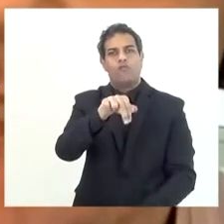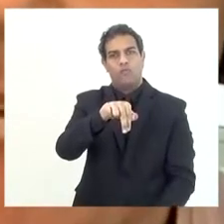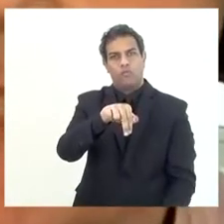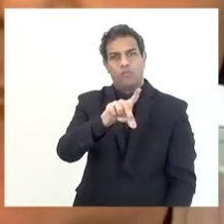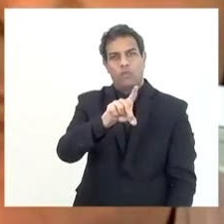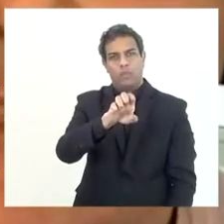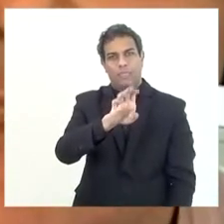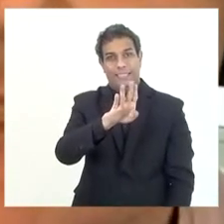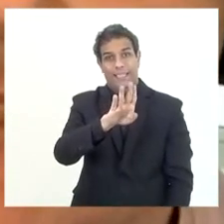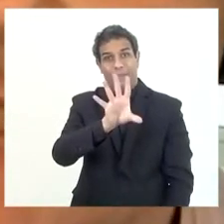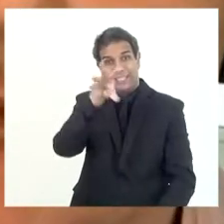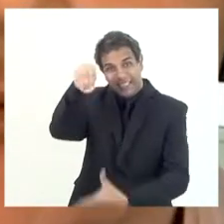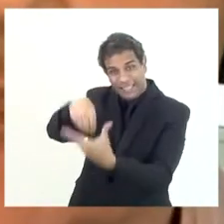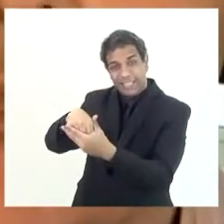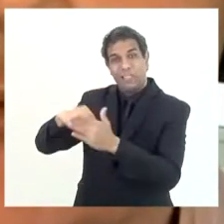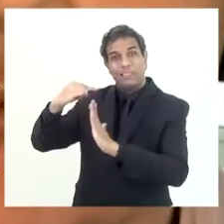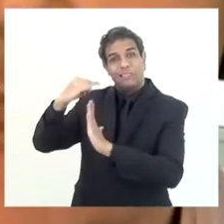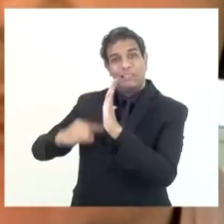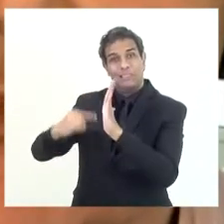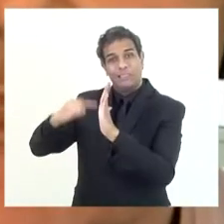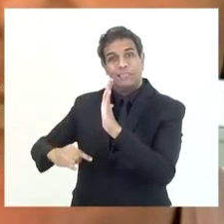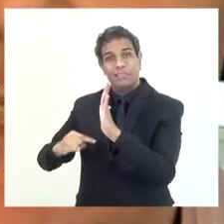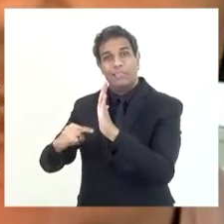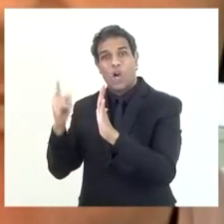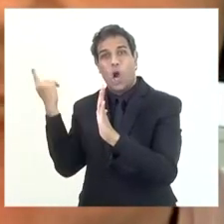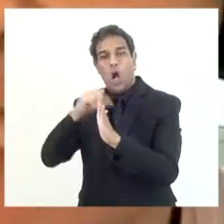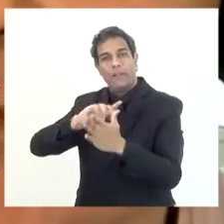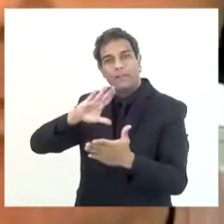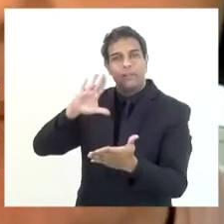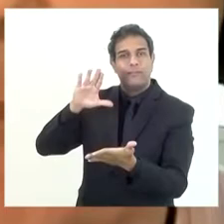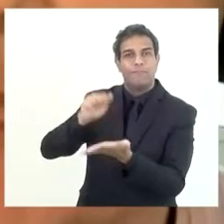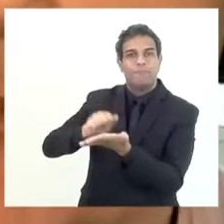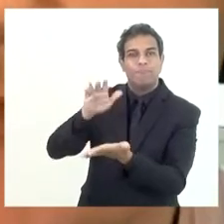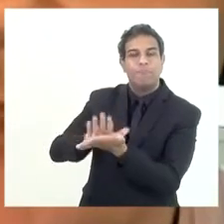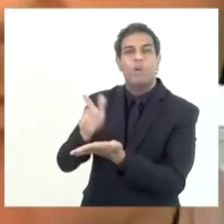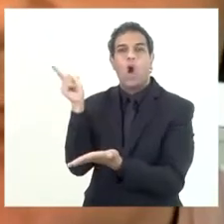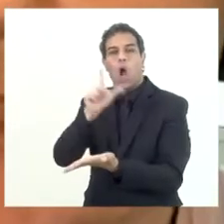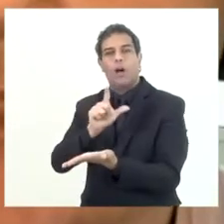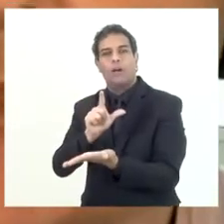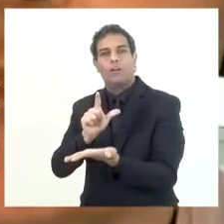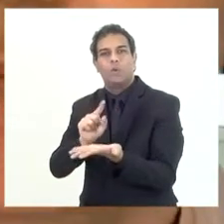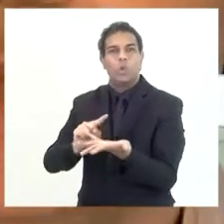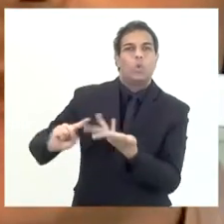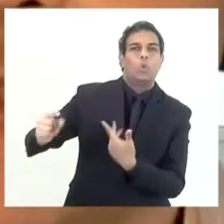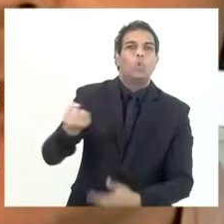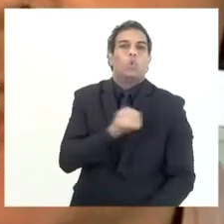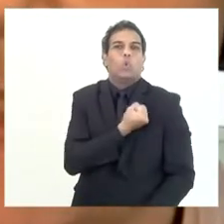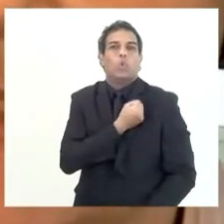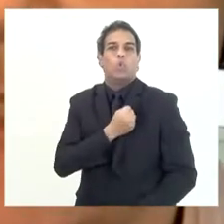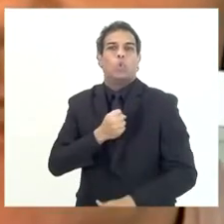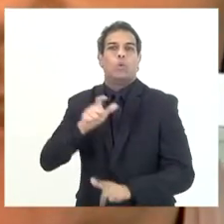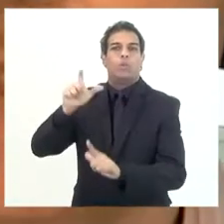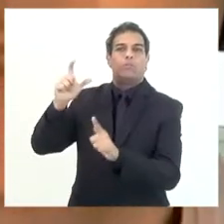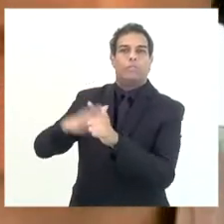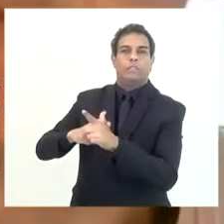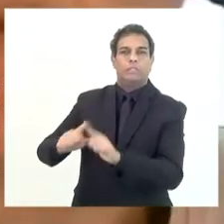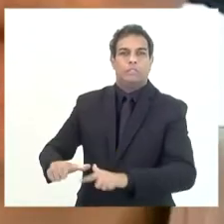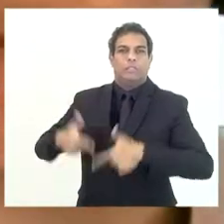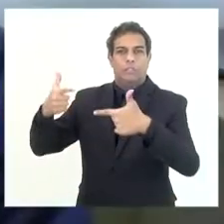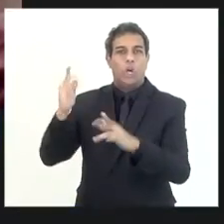porque na receita, quando entra o recurso, a gente consegue já identificar mesmo vindo da dívida ativa. Foi isso que eu dizer.